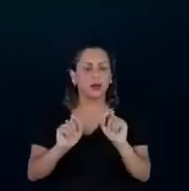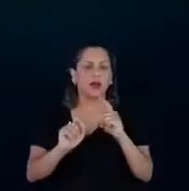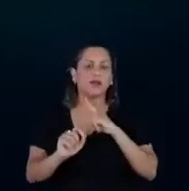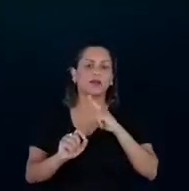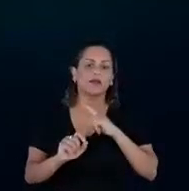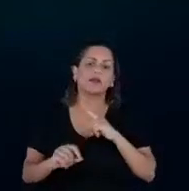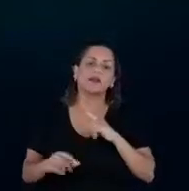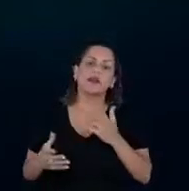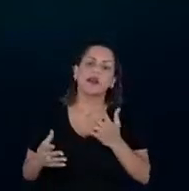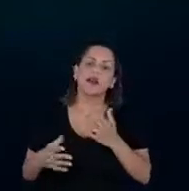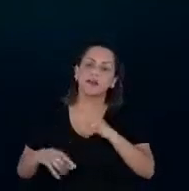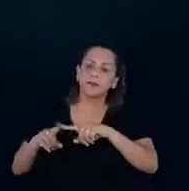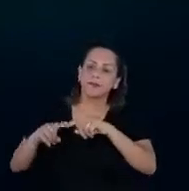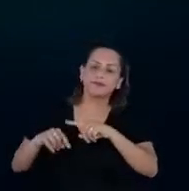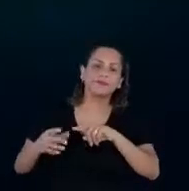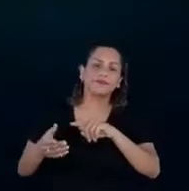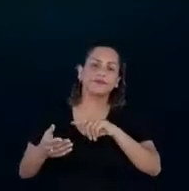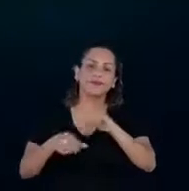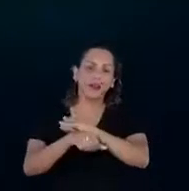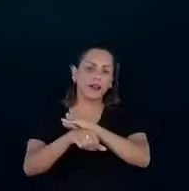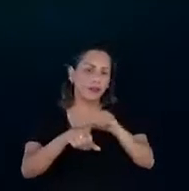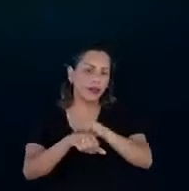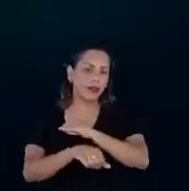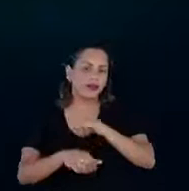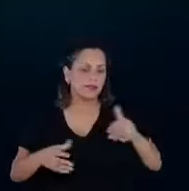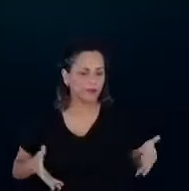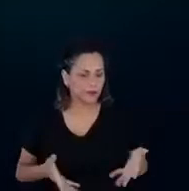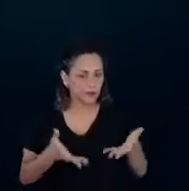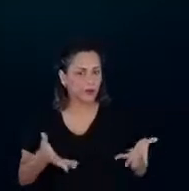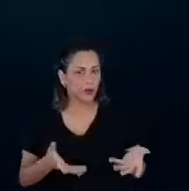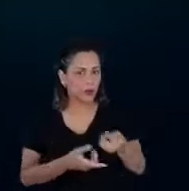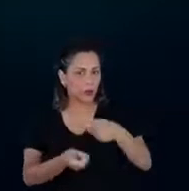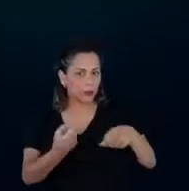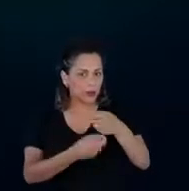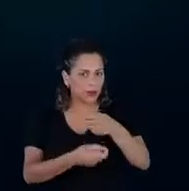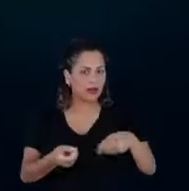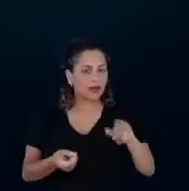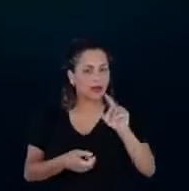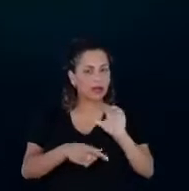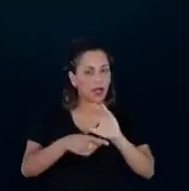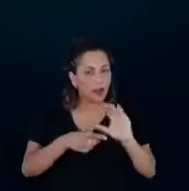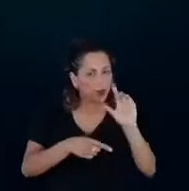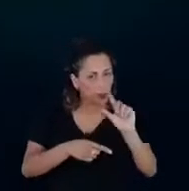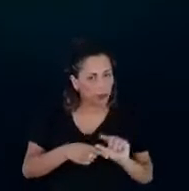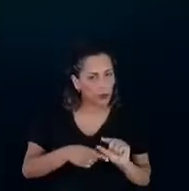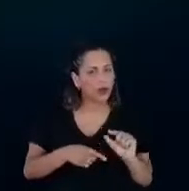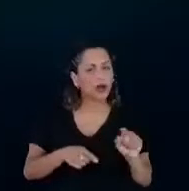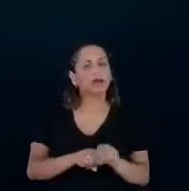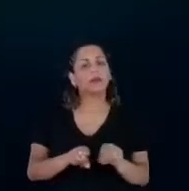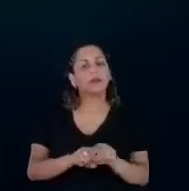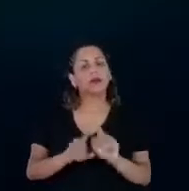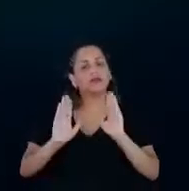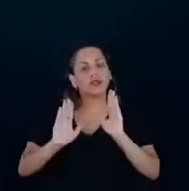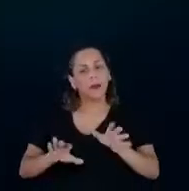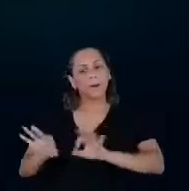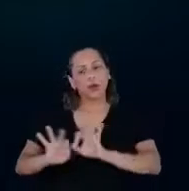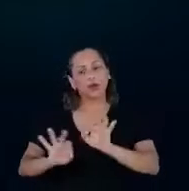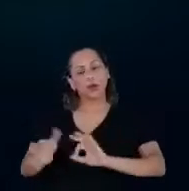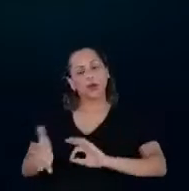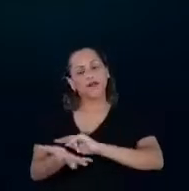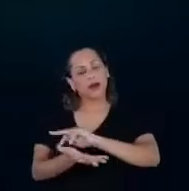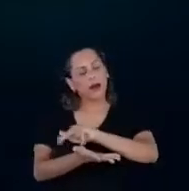a tem um fomento, melhor dizendo, da economia de baixo carbono, hoje nós temos diversos projetos que conciliam a